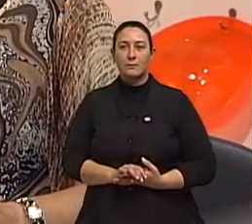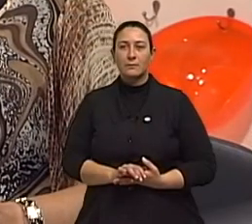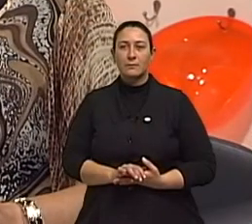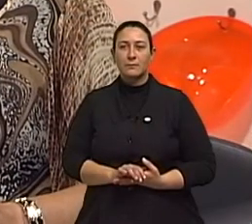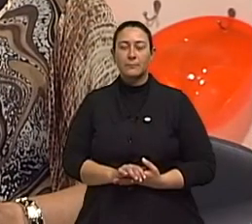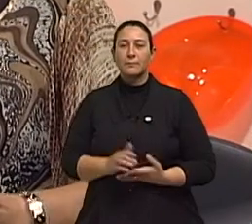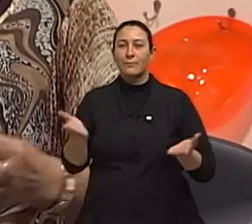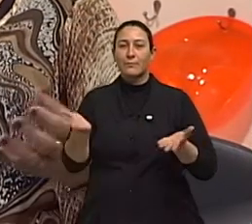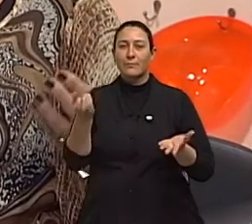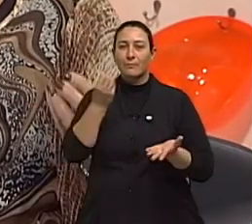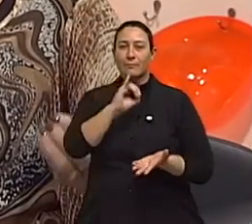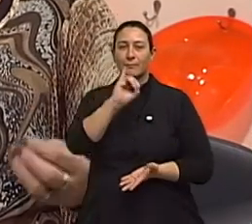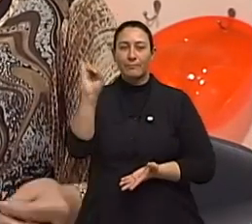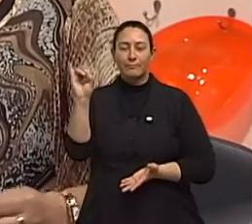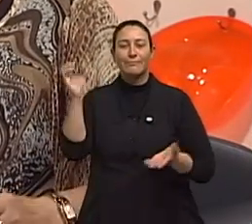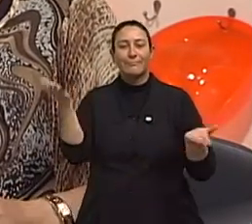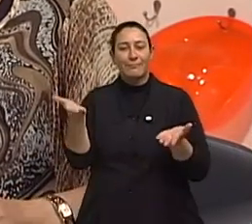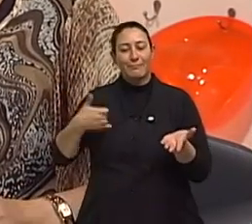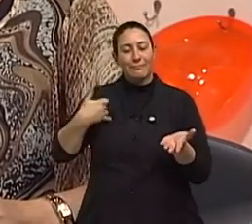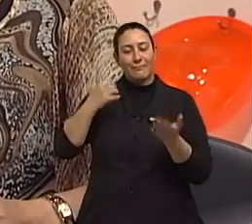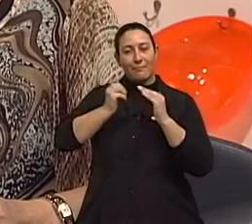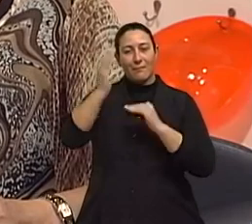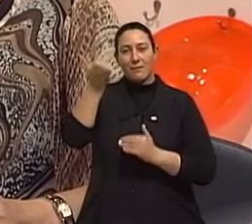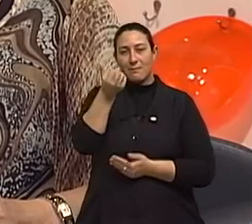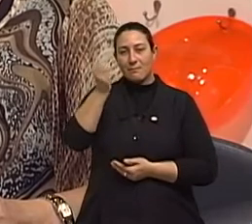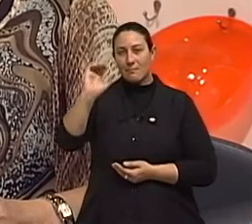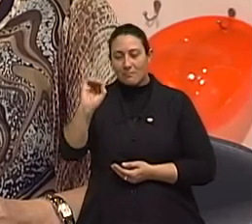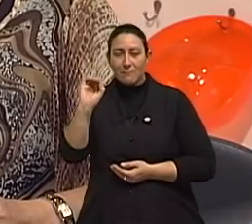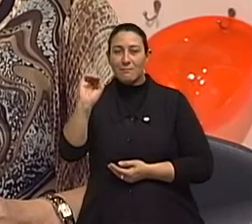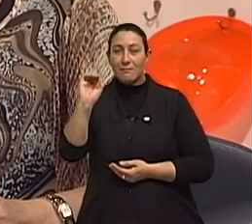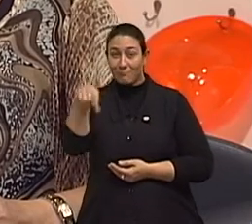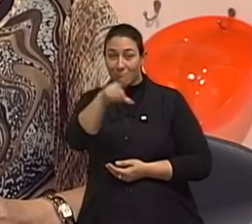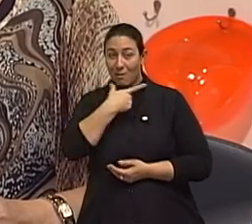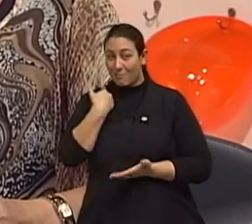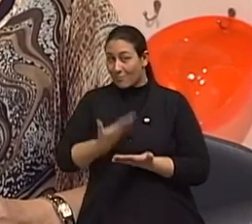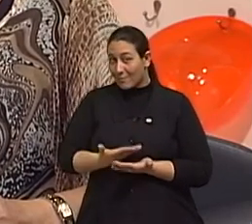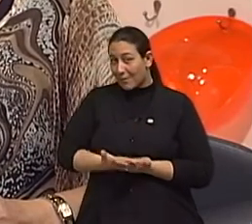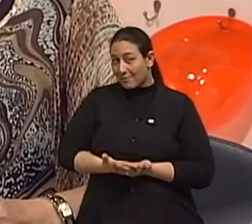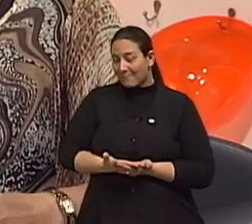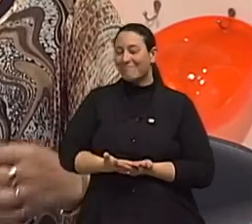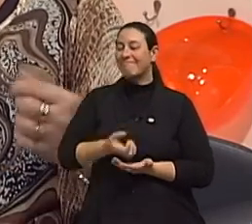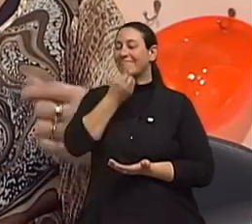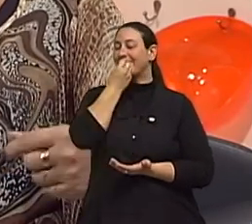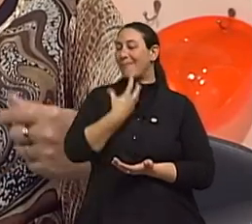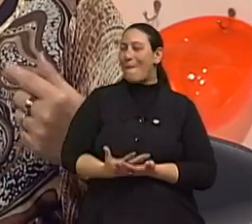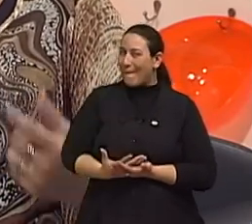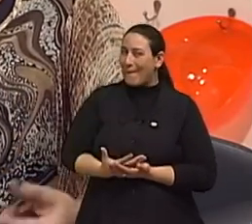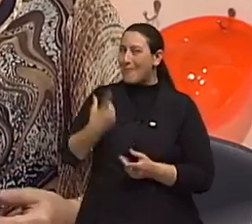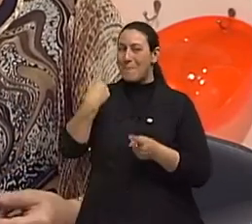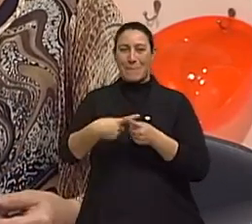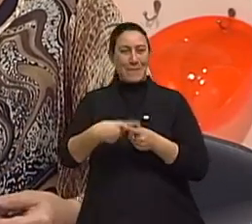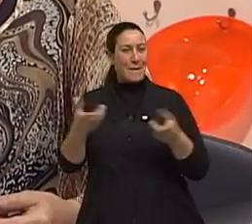Olá! Você que já passou dos 60 anos, gosta de estudar? Ah, que bom! Já pensou em